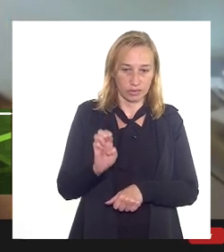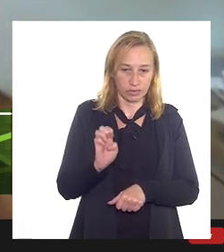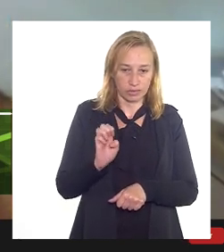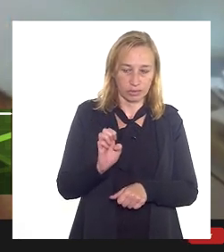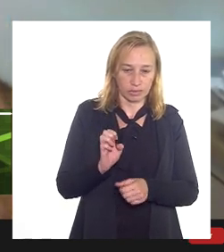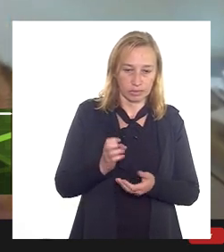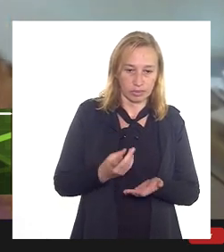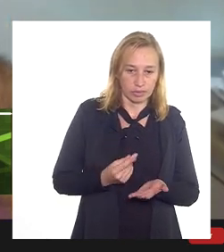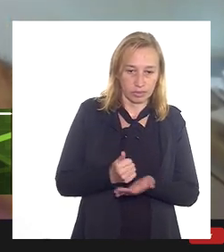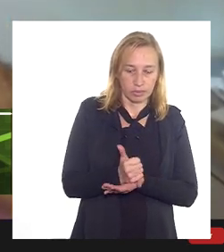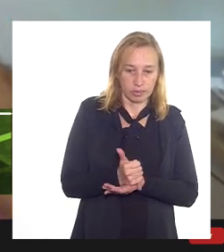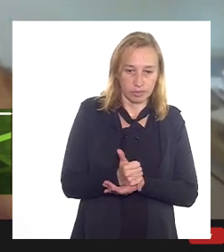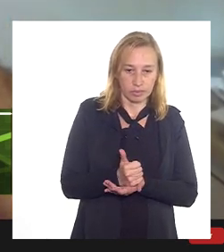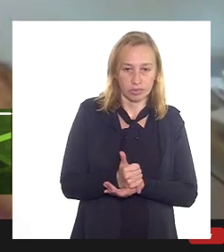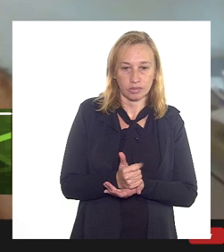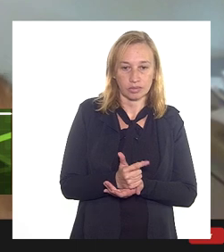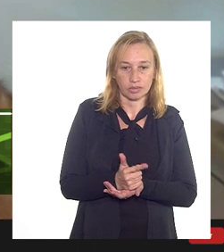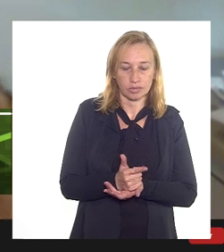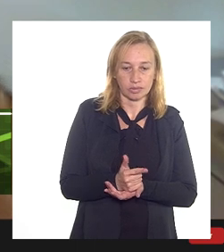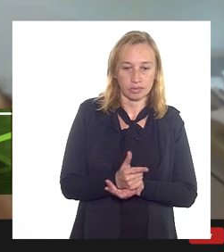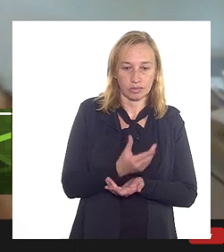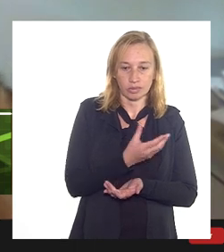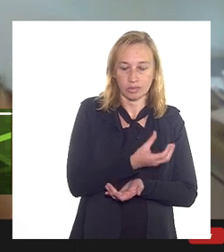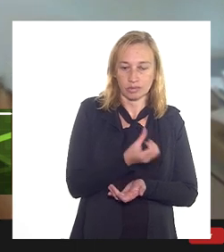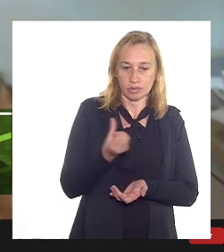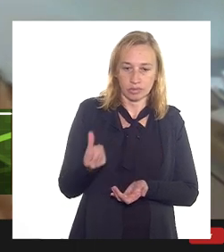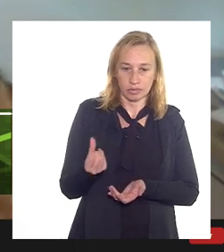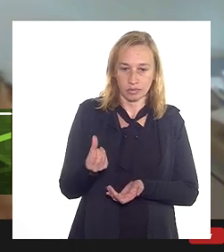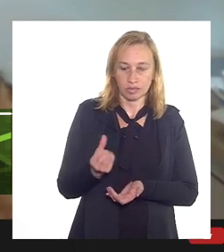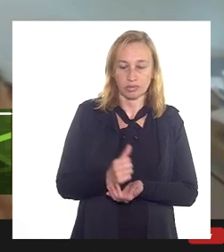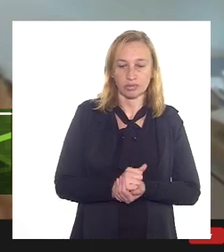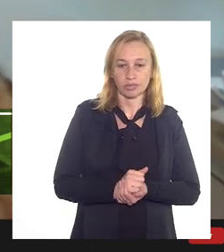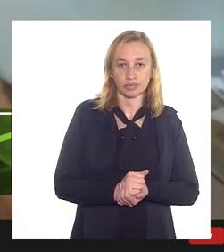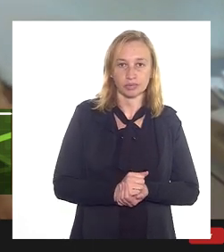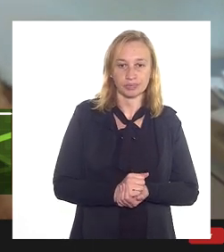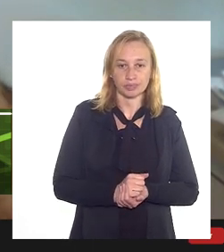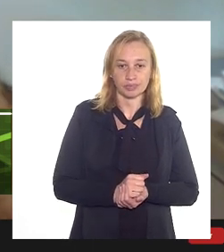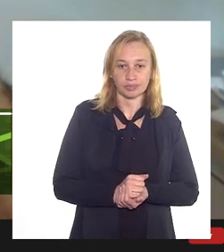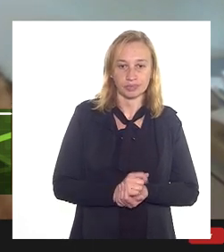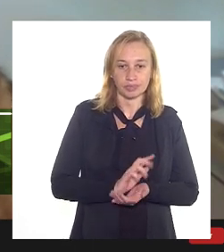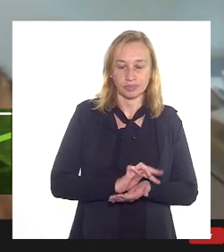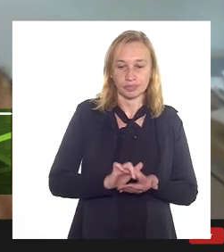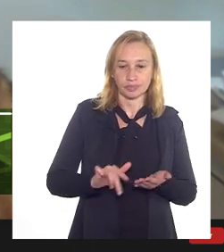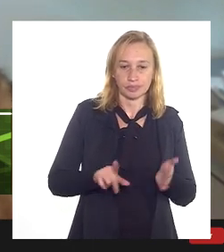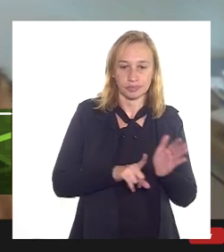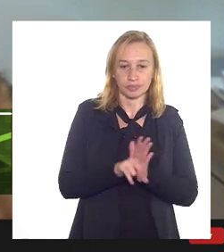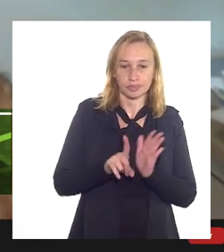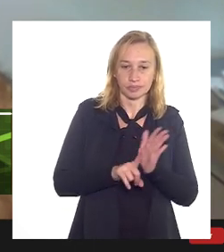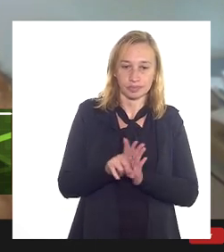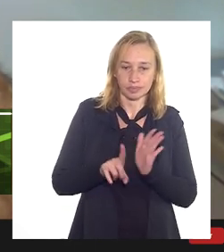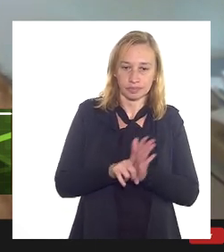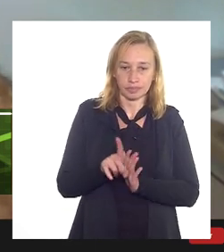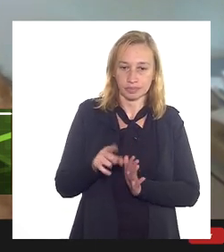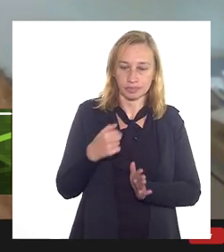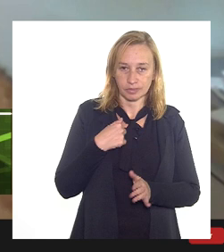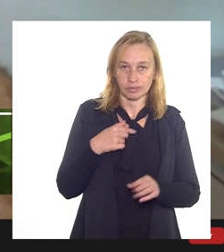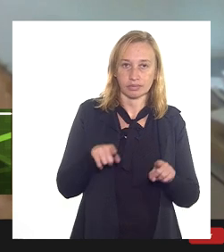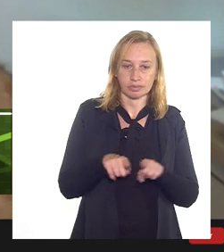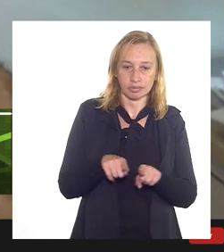de 2016, para não ter diversas pessoas perguntando, eu também